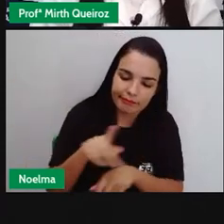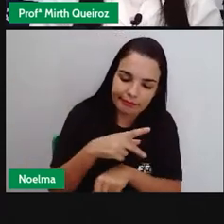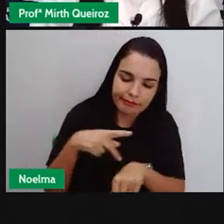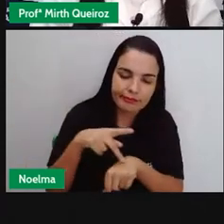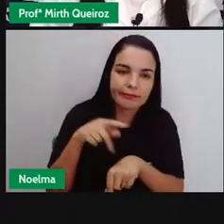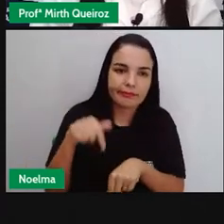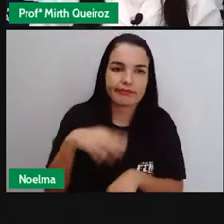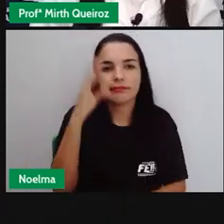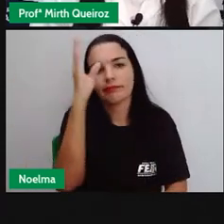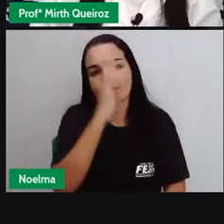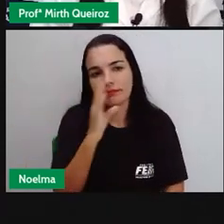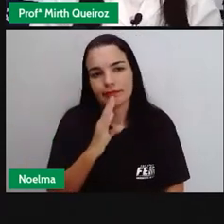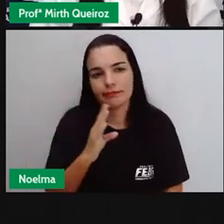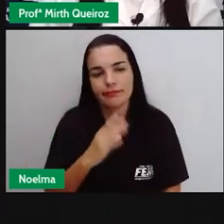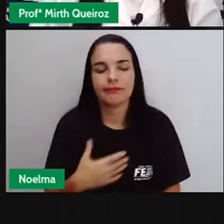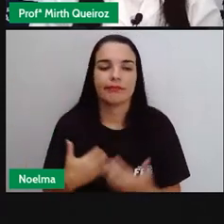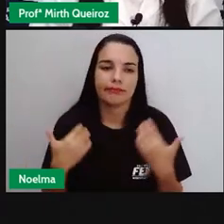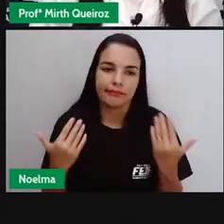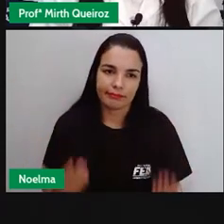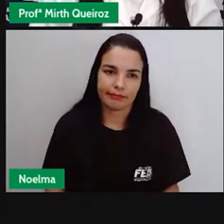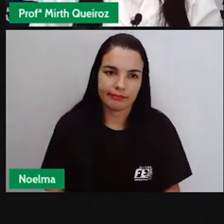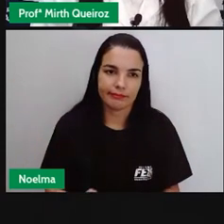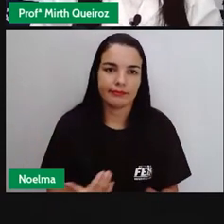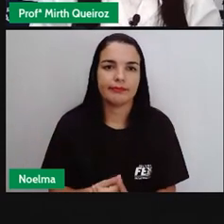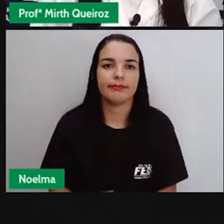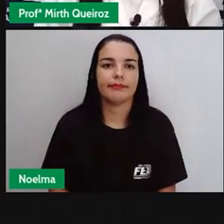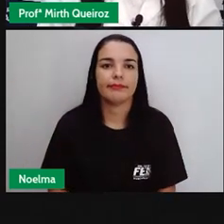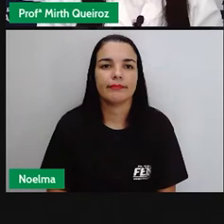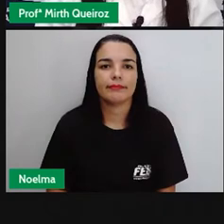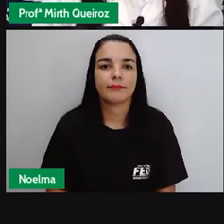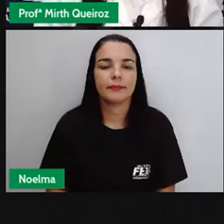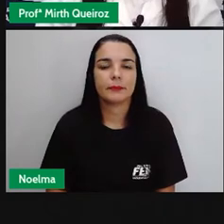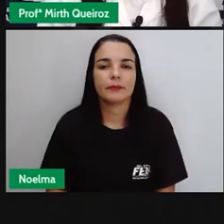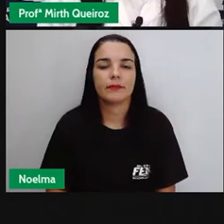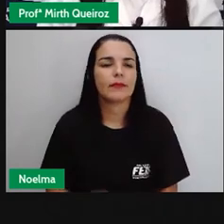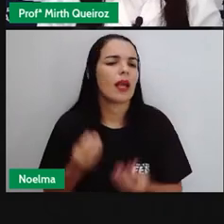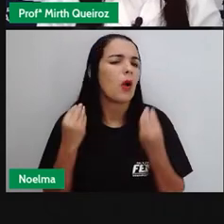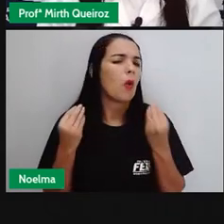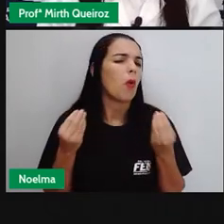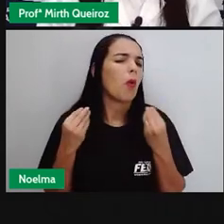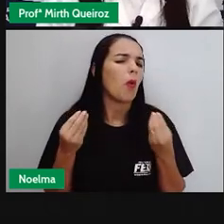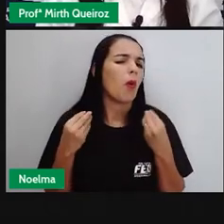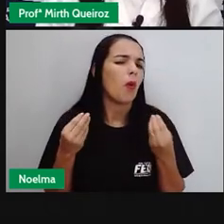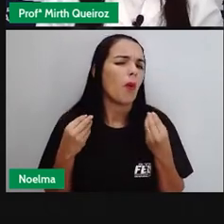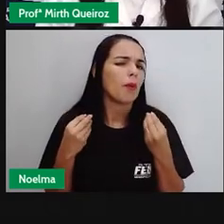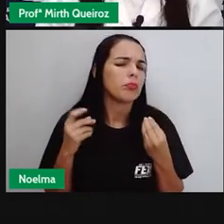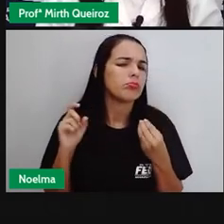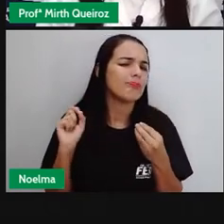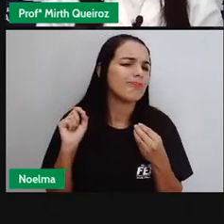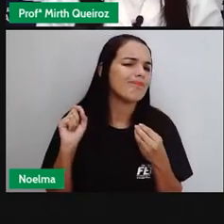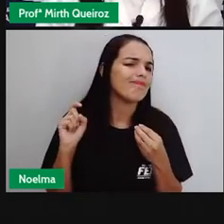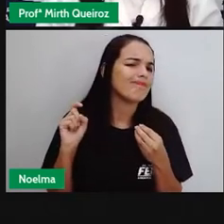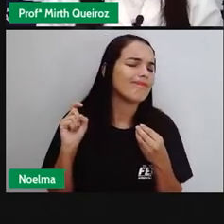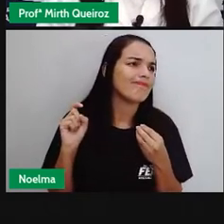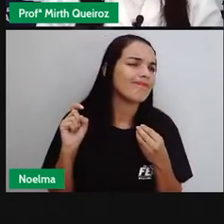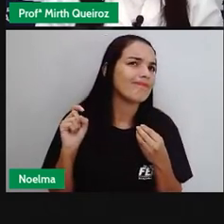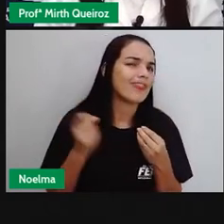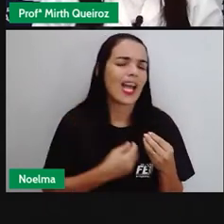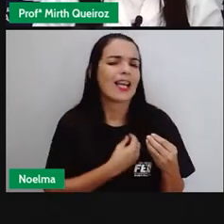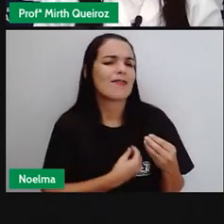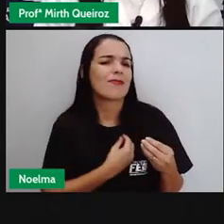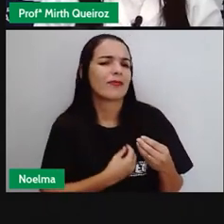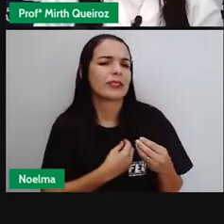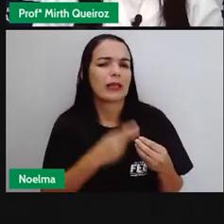Brasil, como foi o caso dos libaneses, né? E dos europeus. Como é que era a vida desses